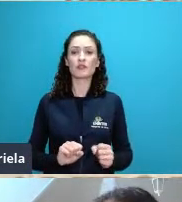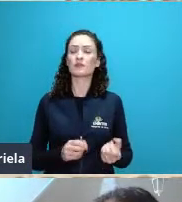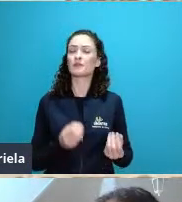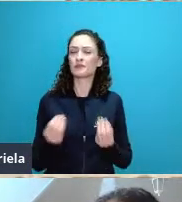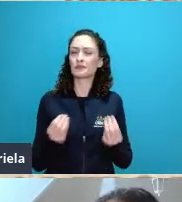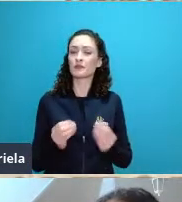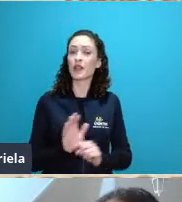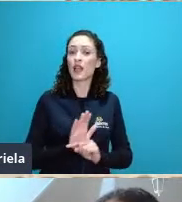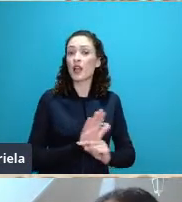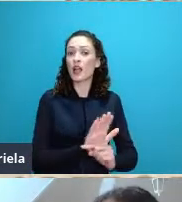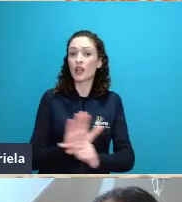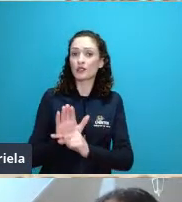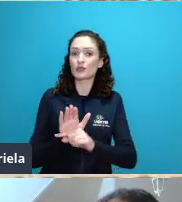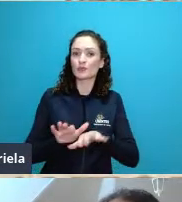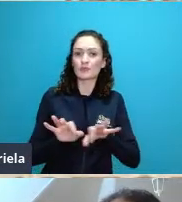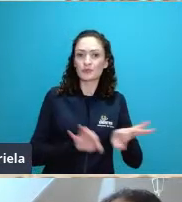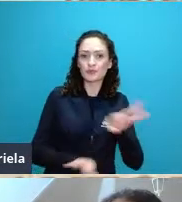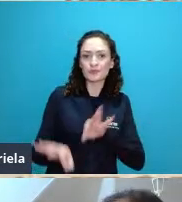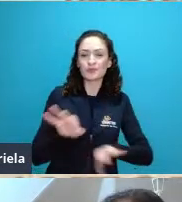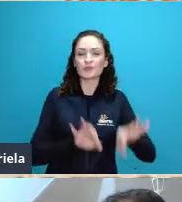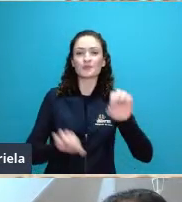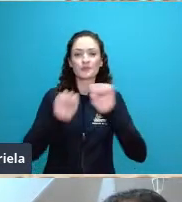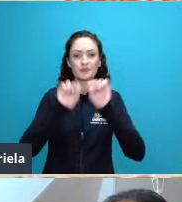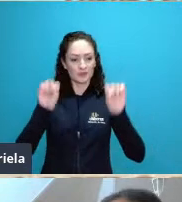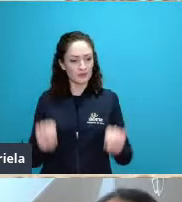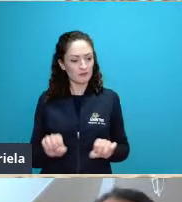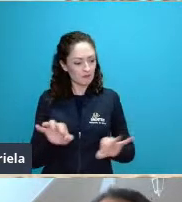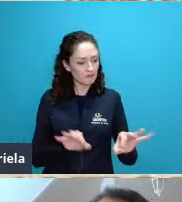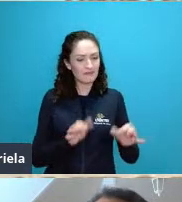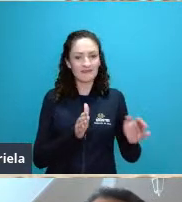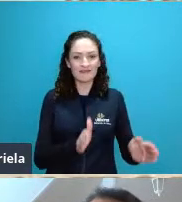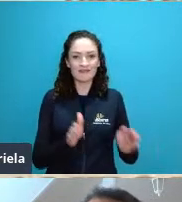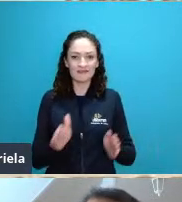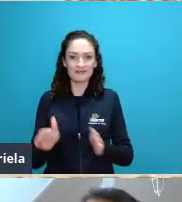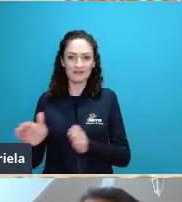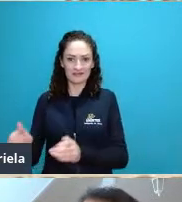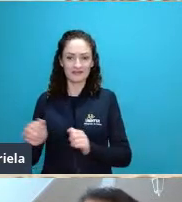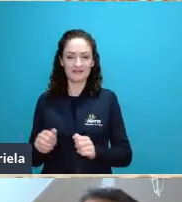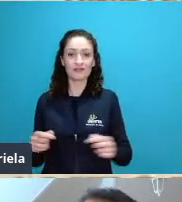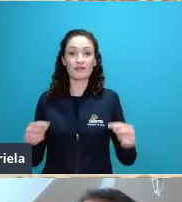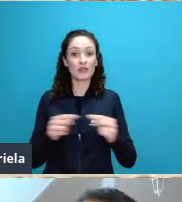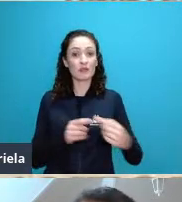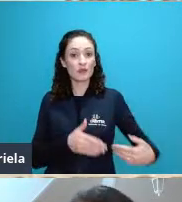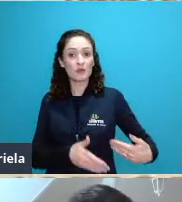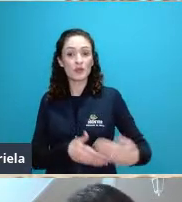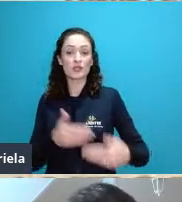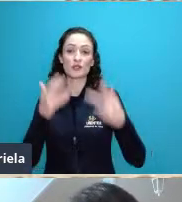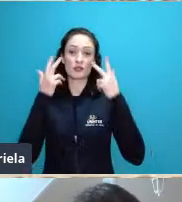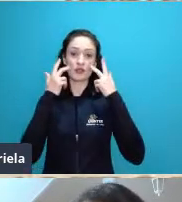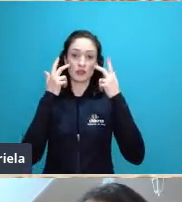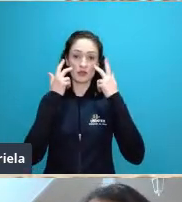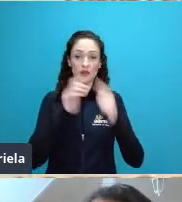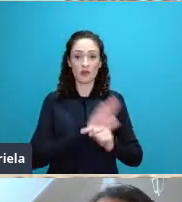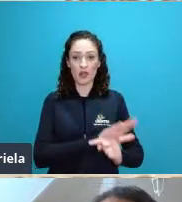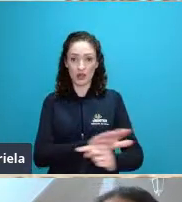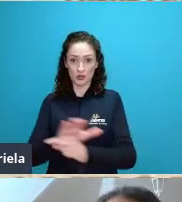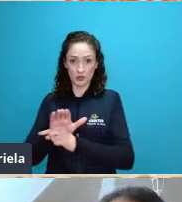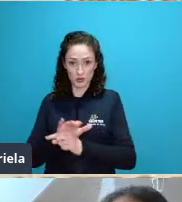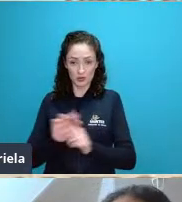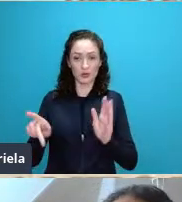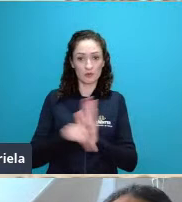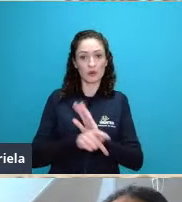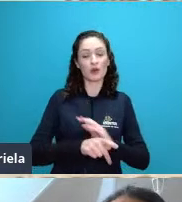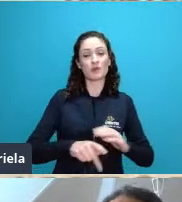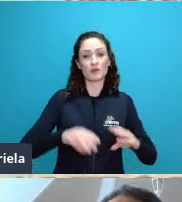sistemas dentro dos processos naturais do relevo então